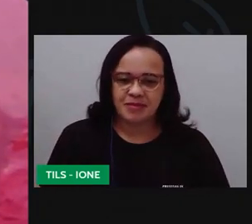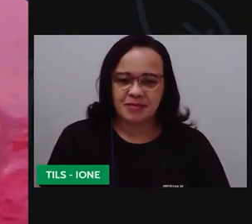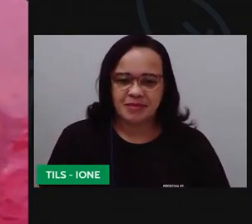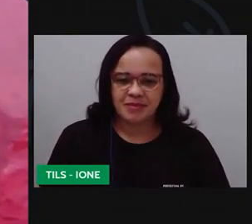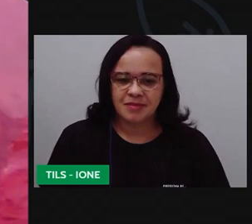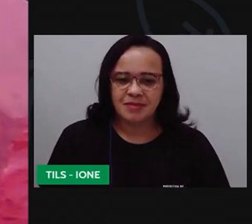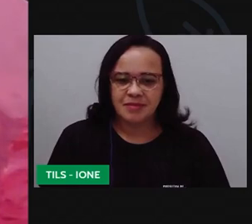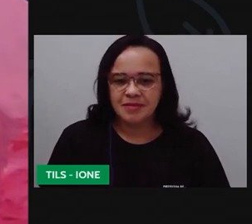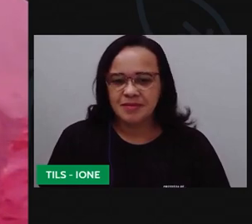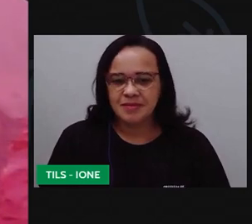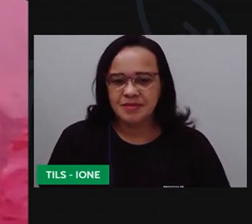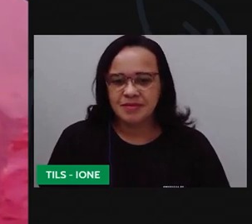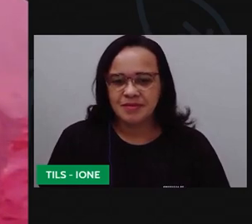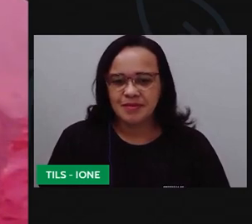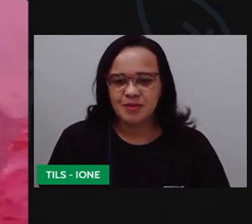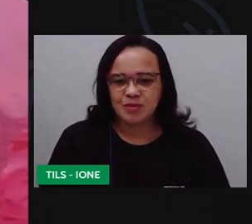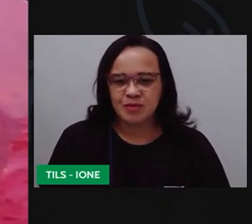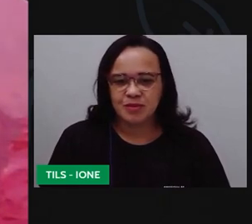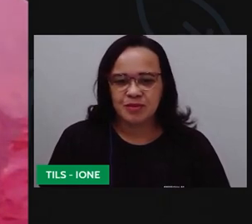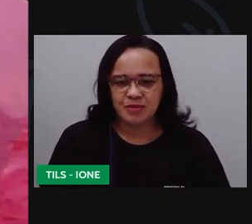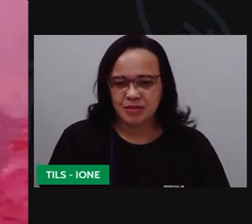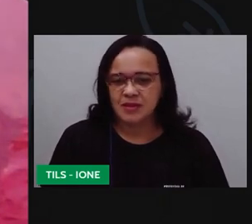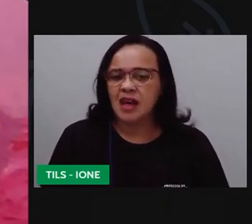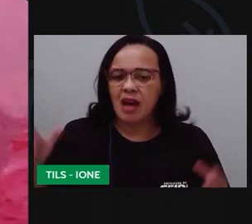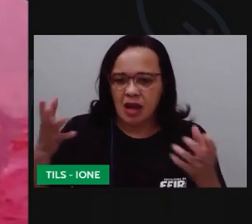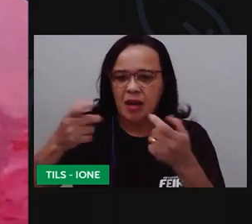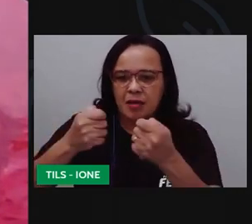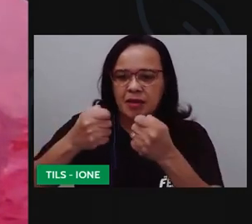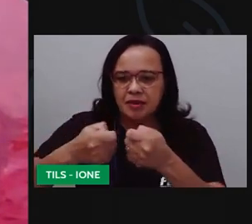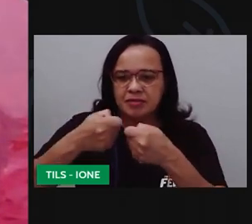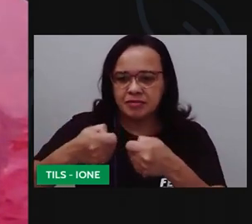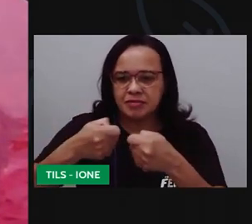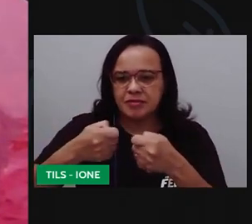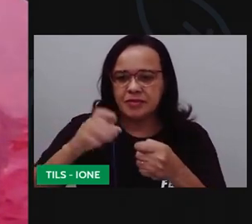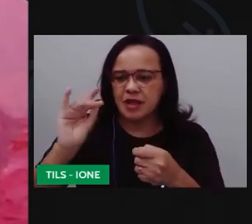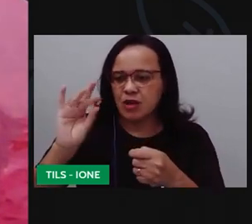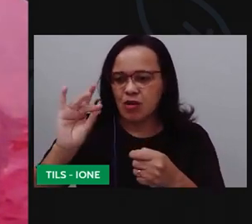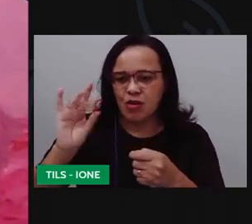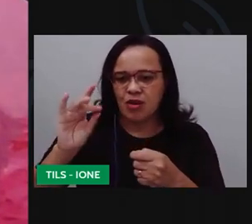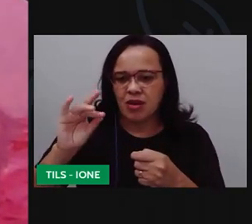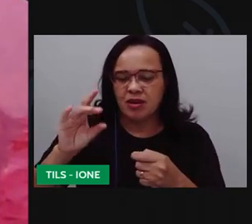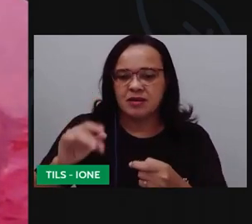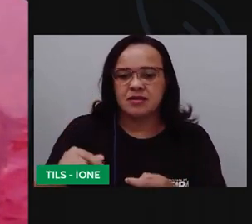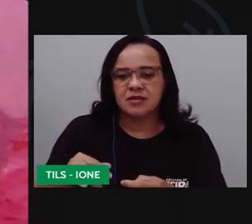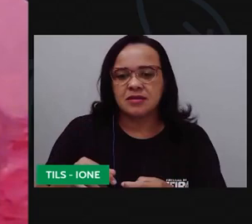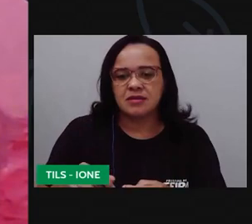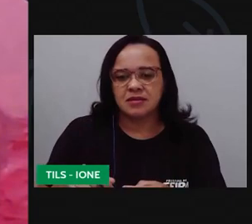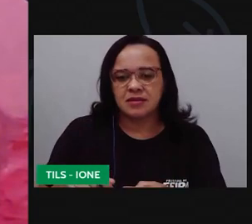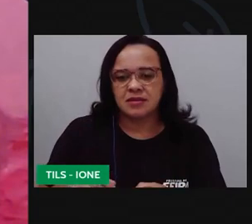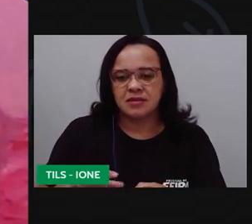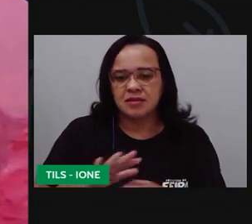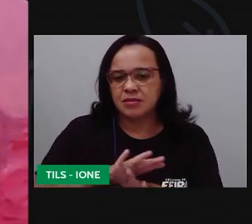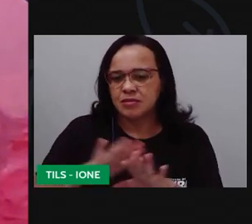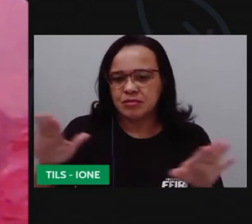passei uma colinha aqui só por garantia mesmo puxei ó e vou